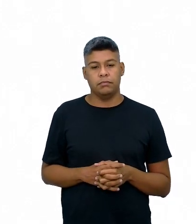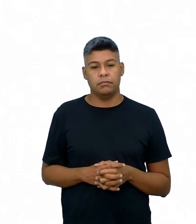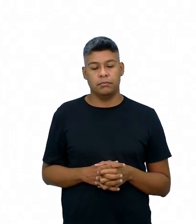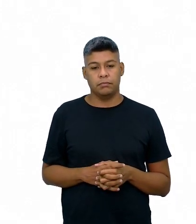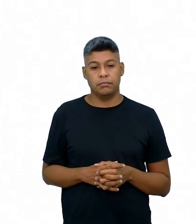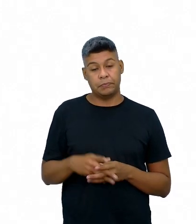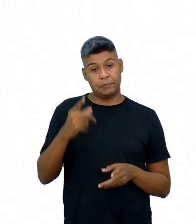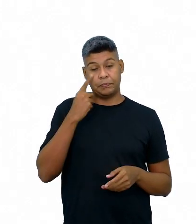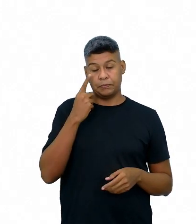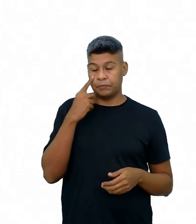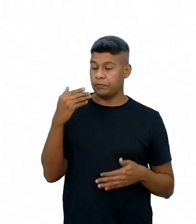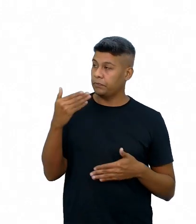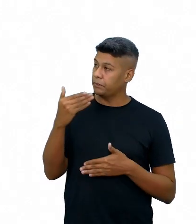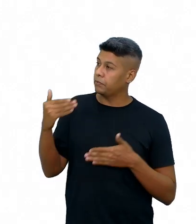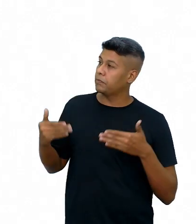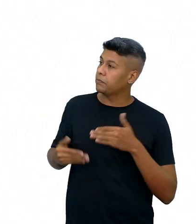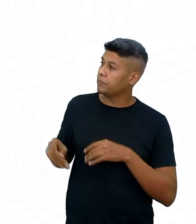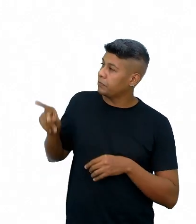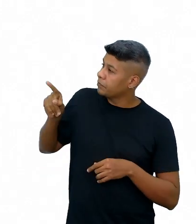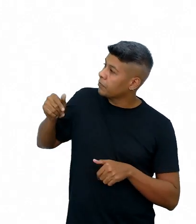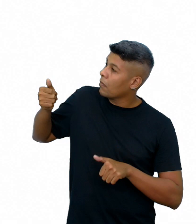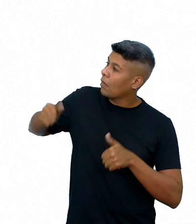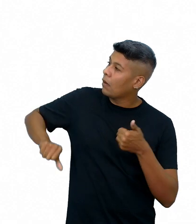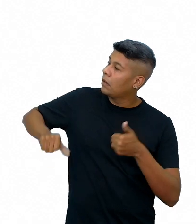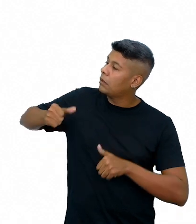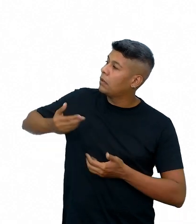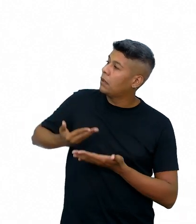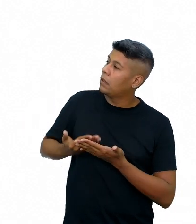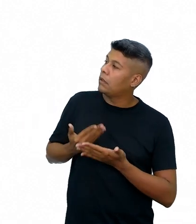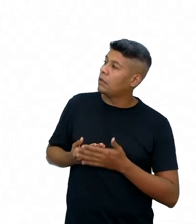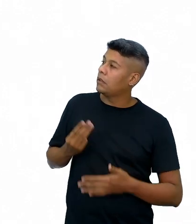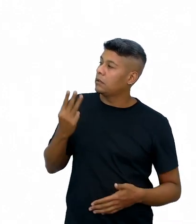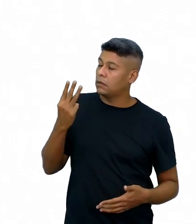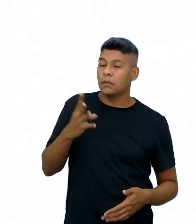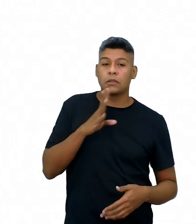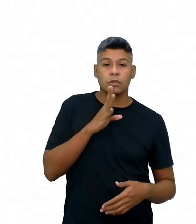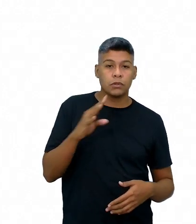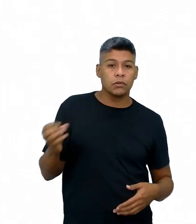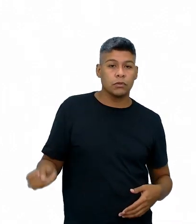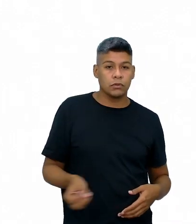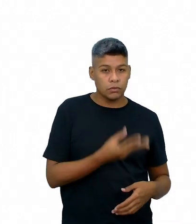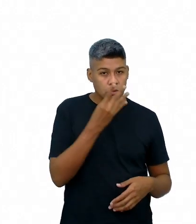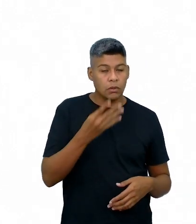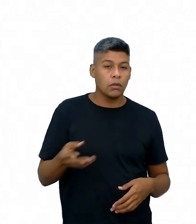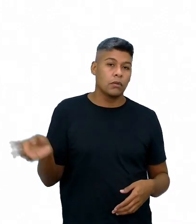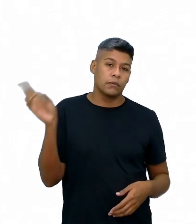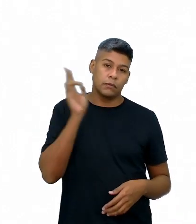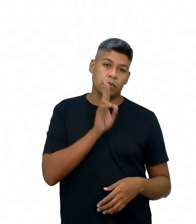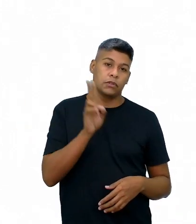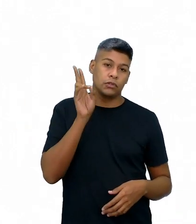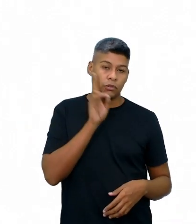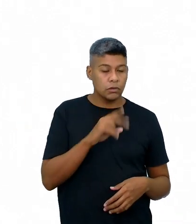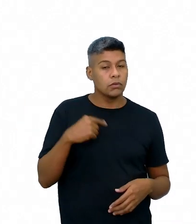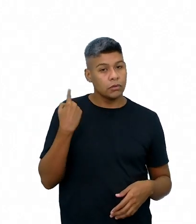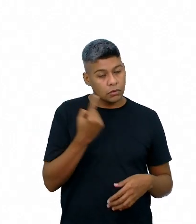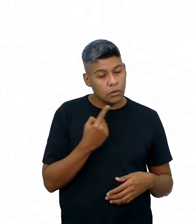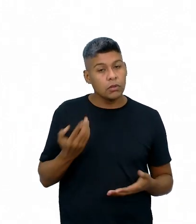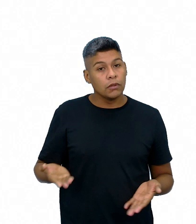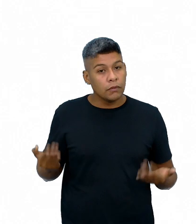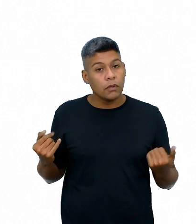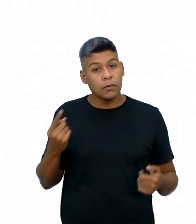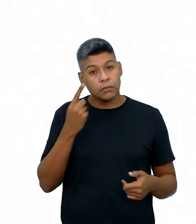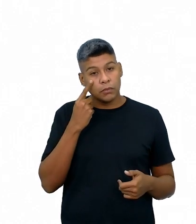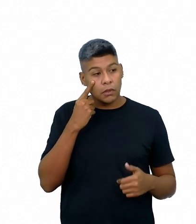Acompanhe no slide. Para analisar a aula 3, conhecendo novas mulheres da história, nós iremos